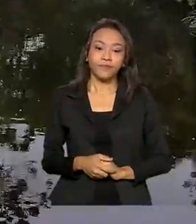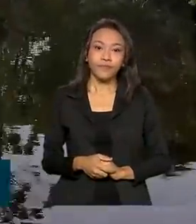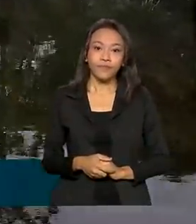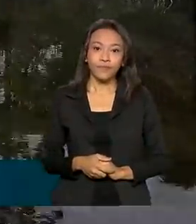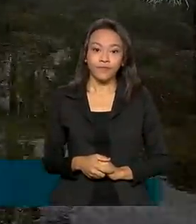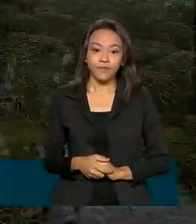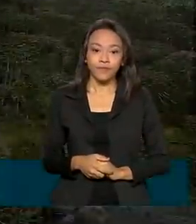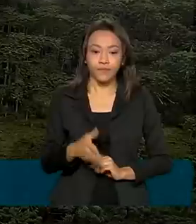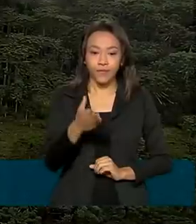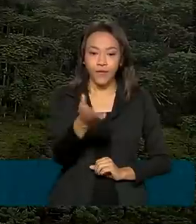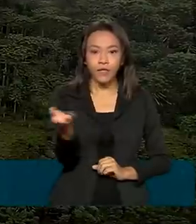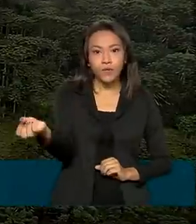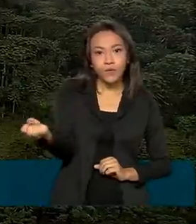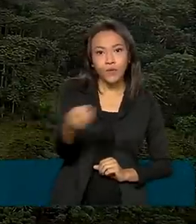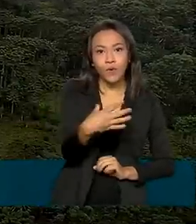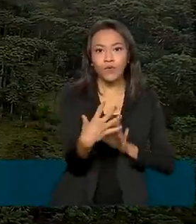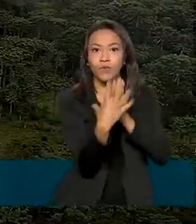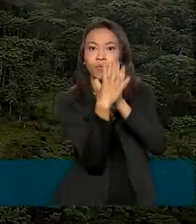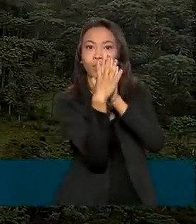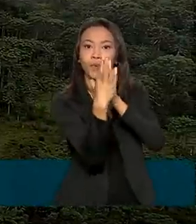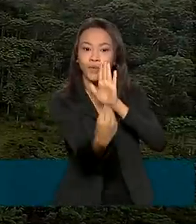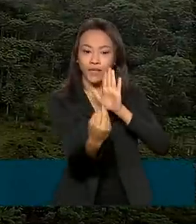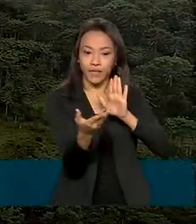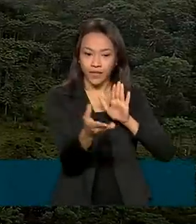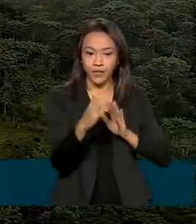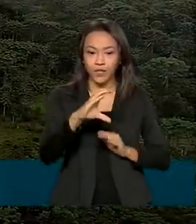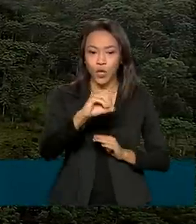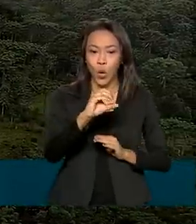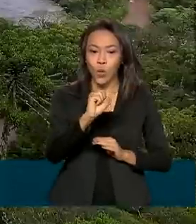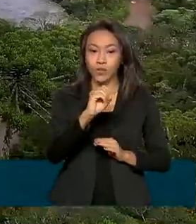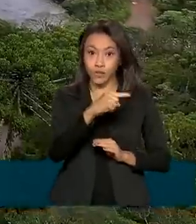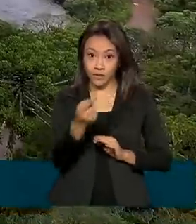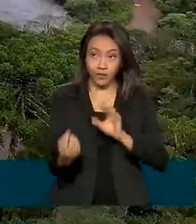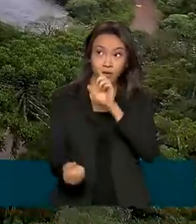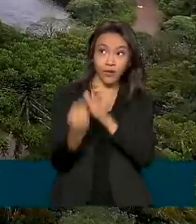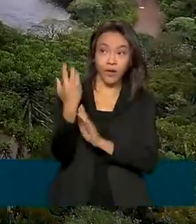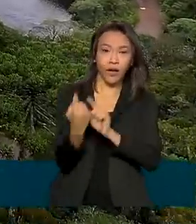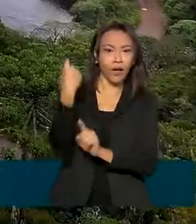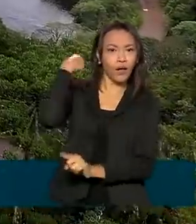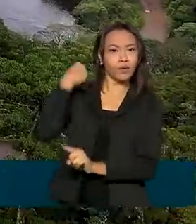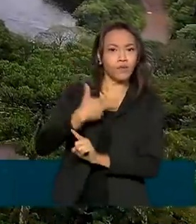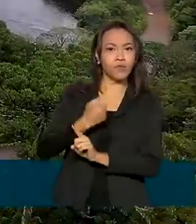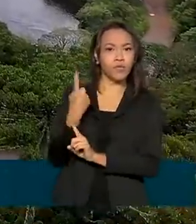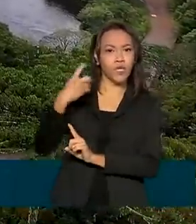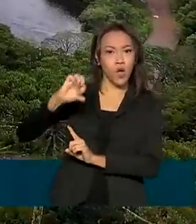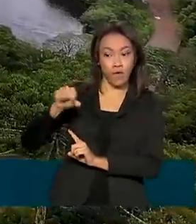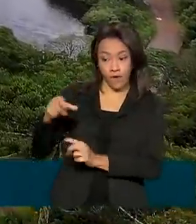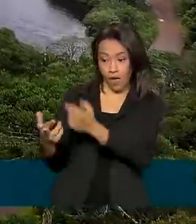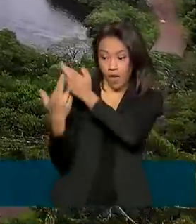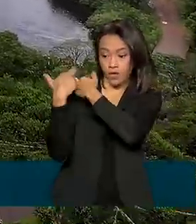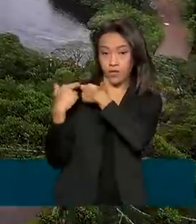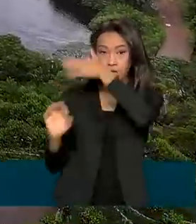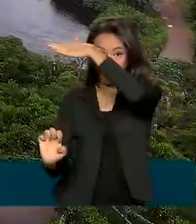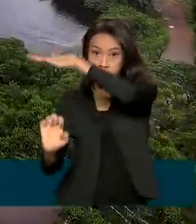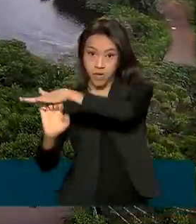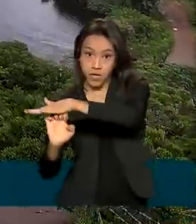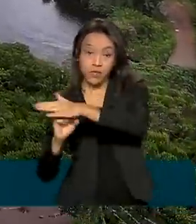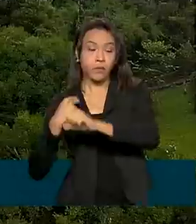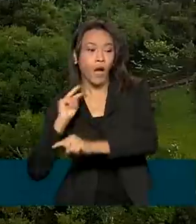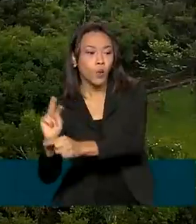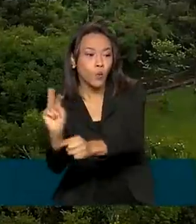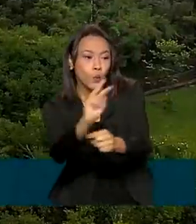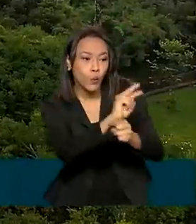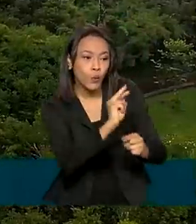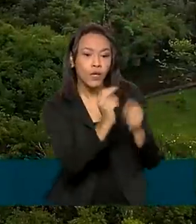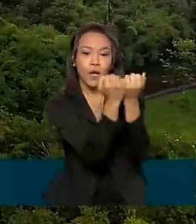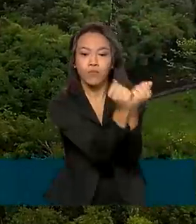Com o novo modelo de concessões criado em 2019, o concessionário fica responsável pela manutenção dos parques,